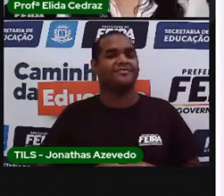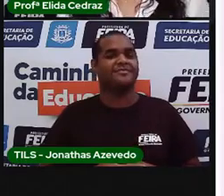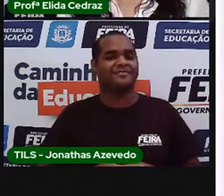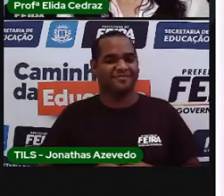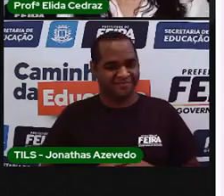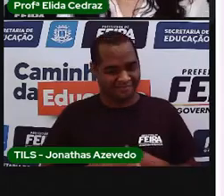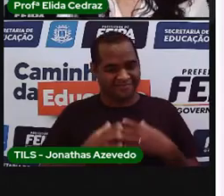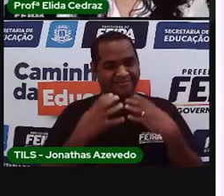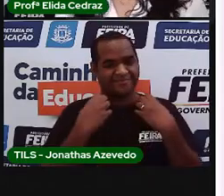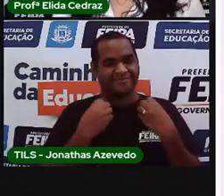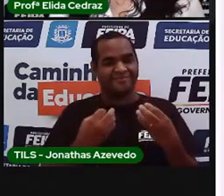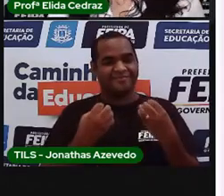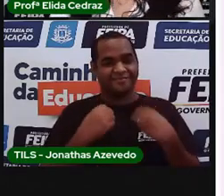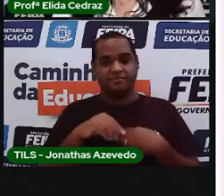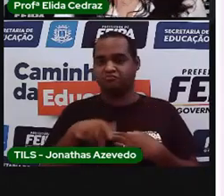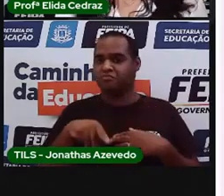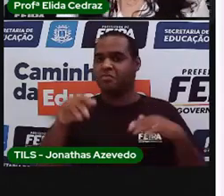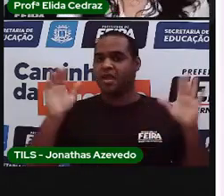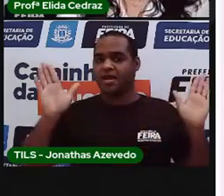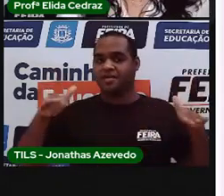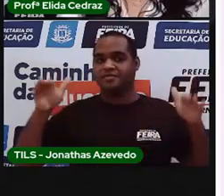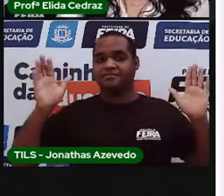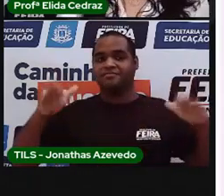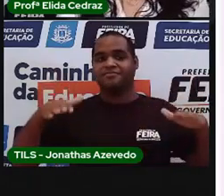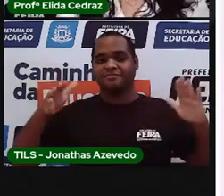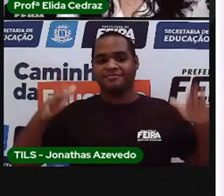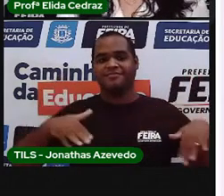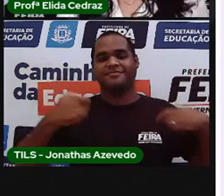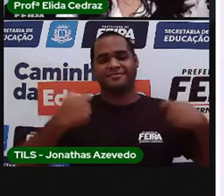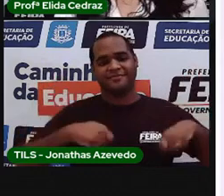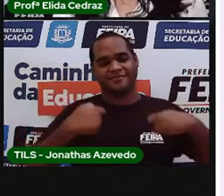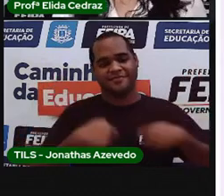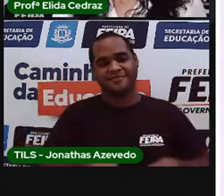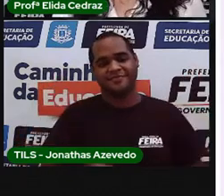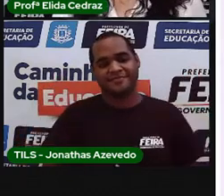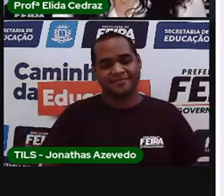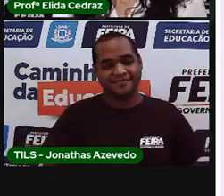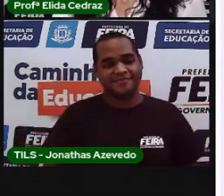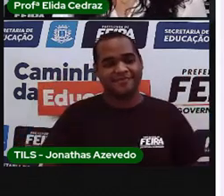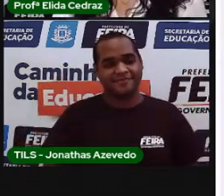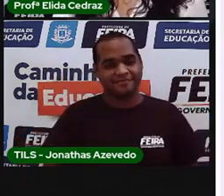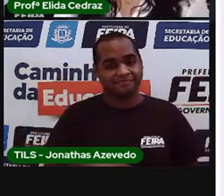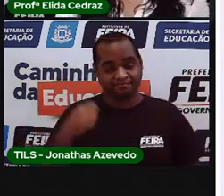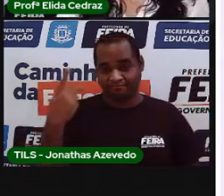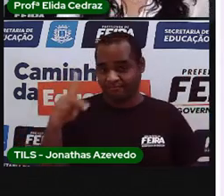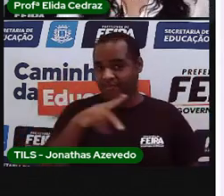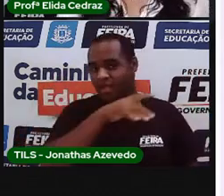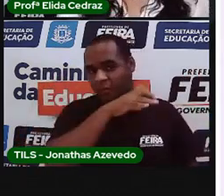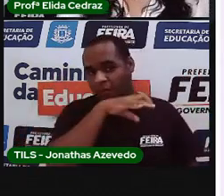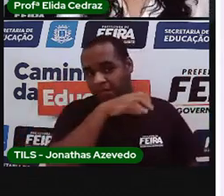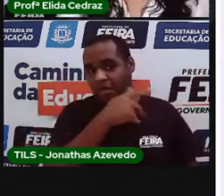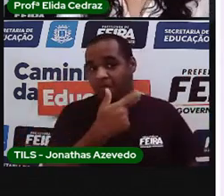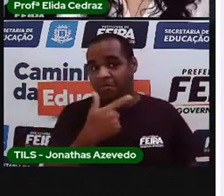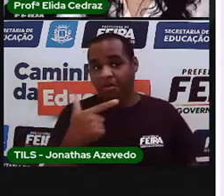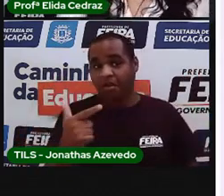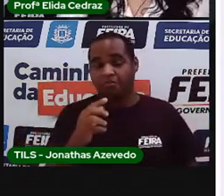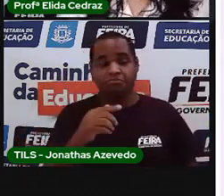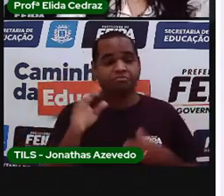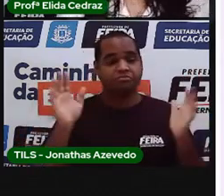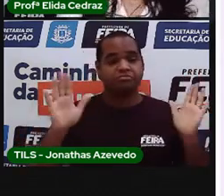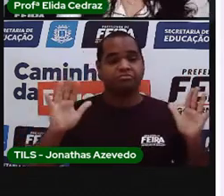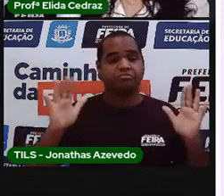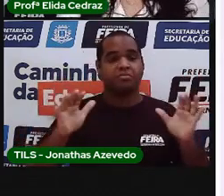Isso mesmo. Era ter asas. Se o animal não tivesse asas,